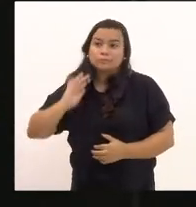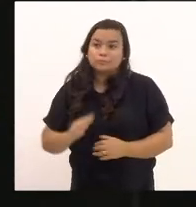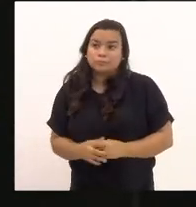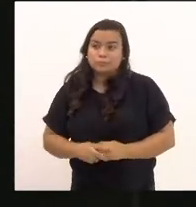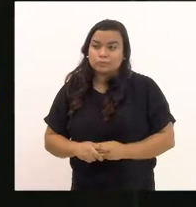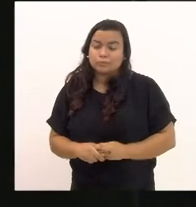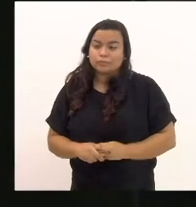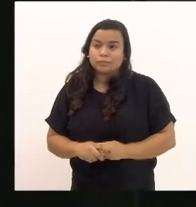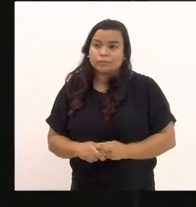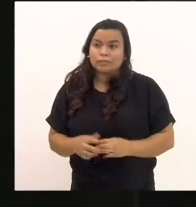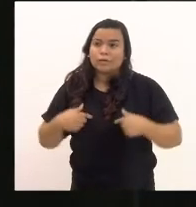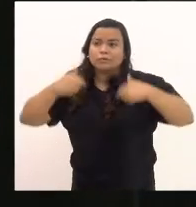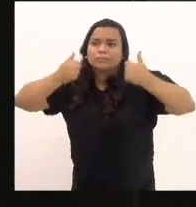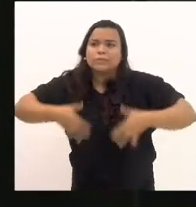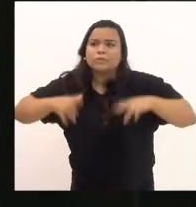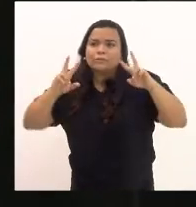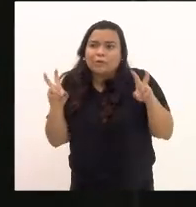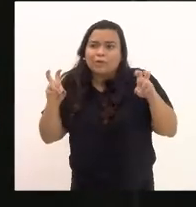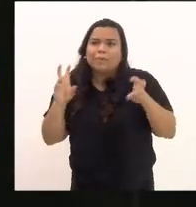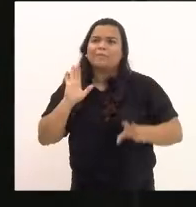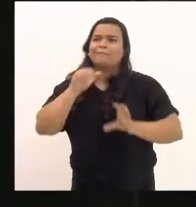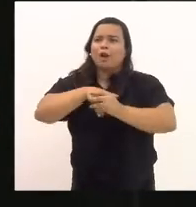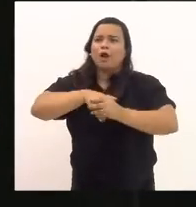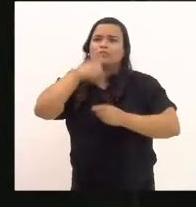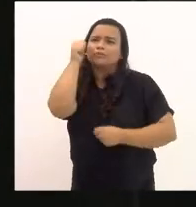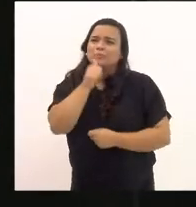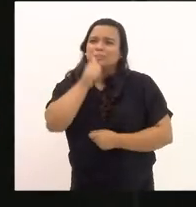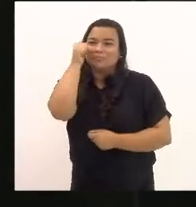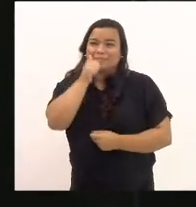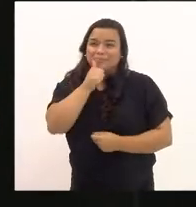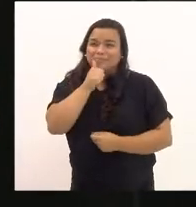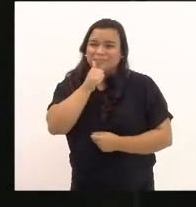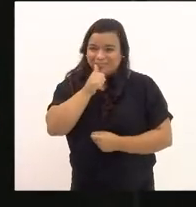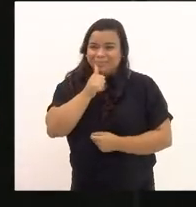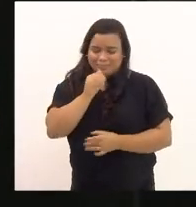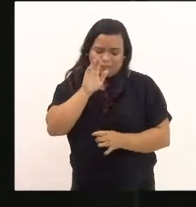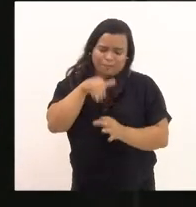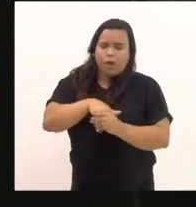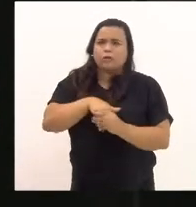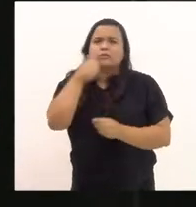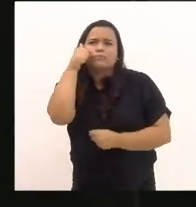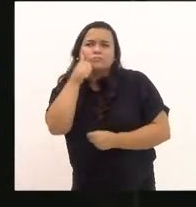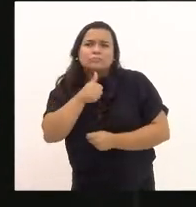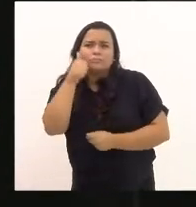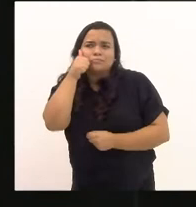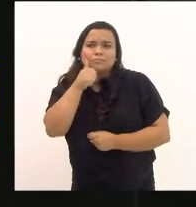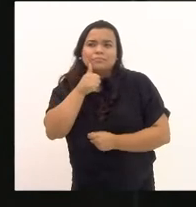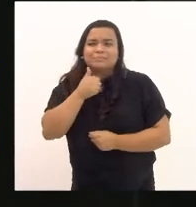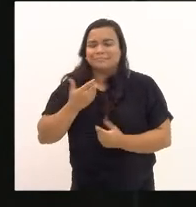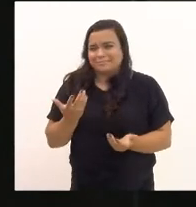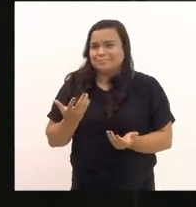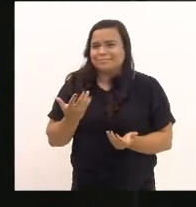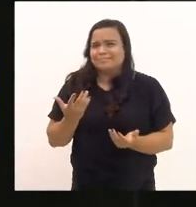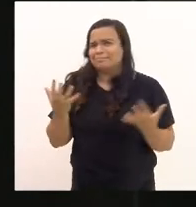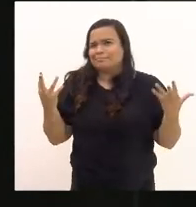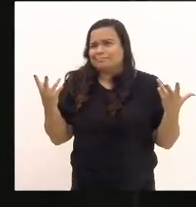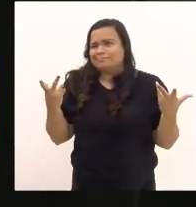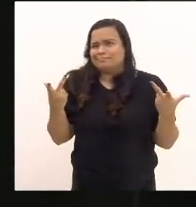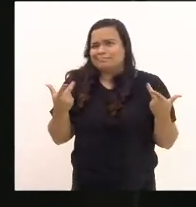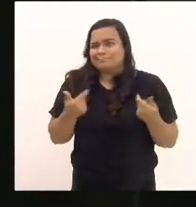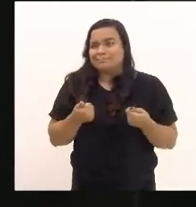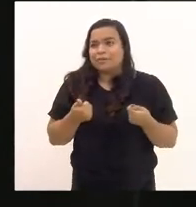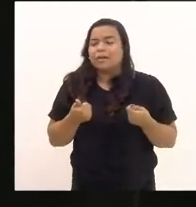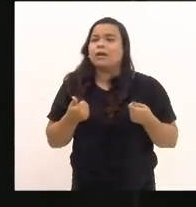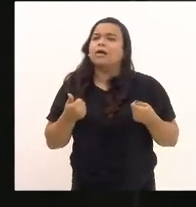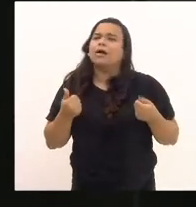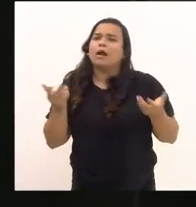o que eu venho falar é sobre o voto feminino. O voto feminino. Que maravilha. Hoje eu posso estar